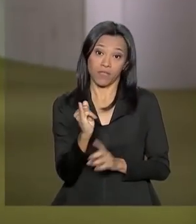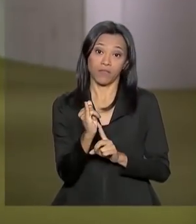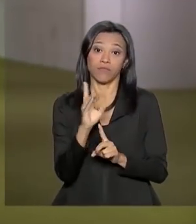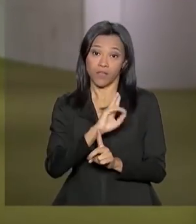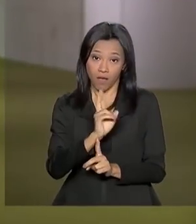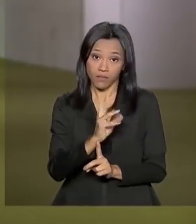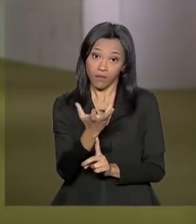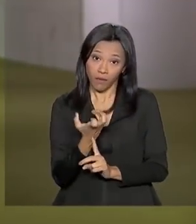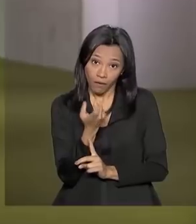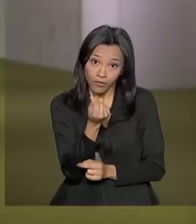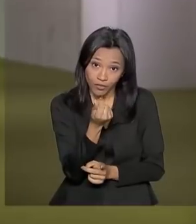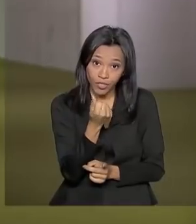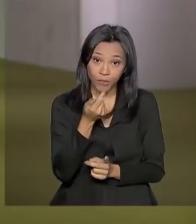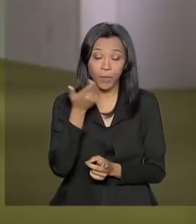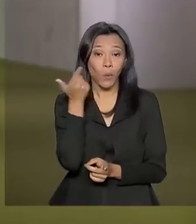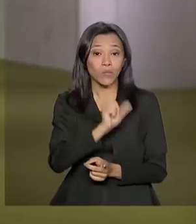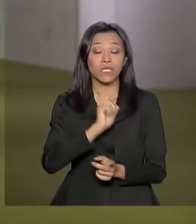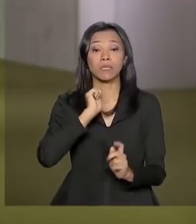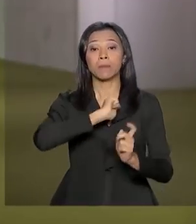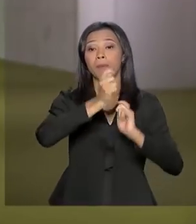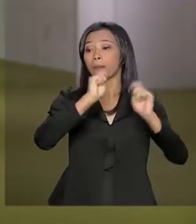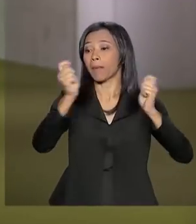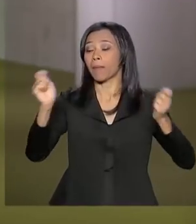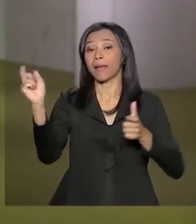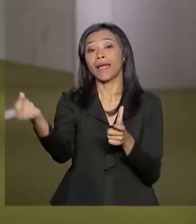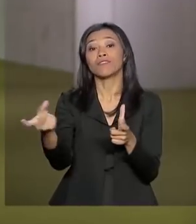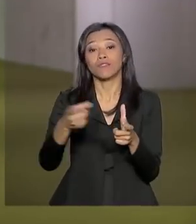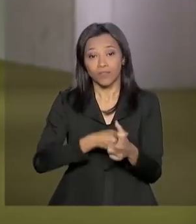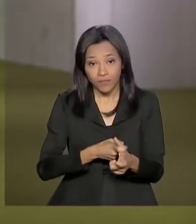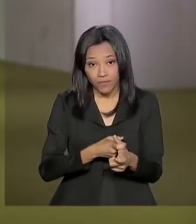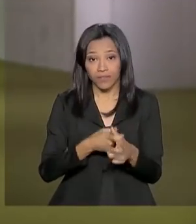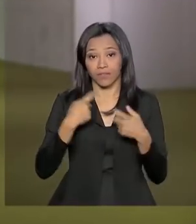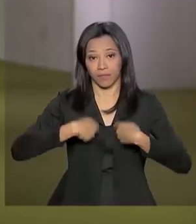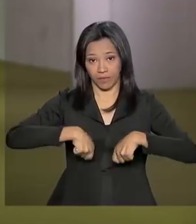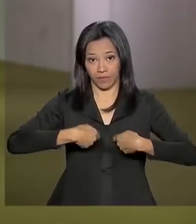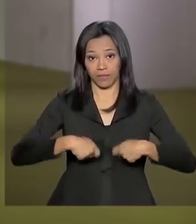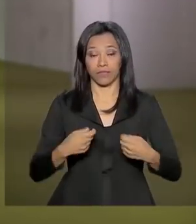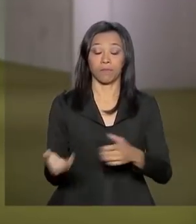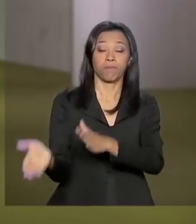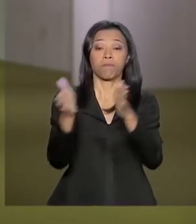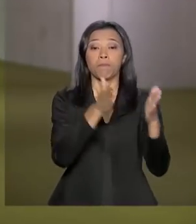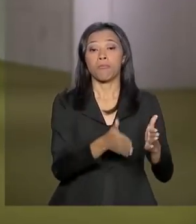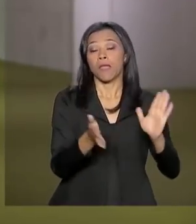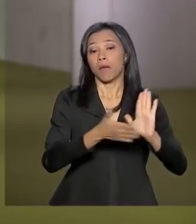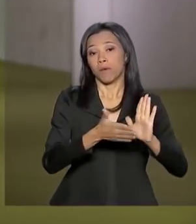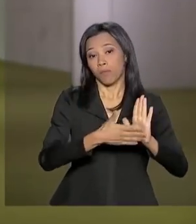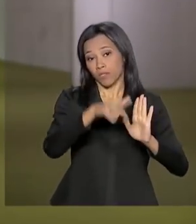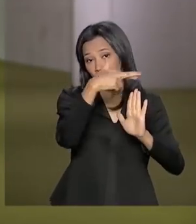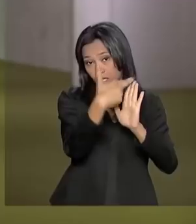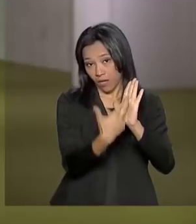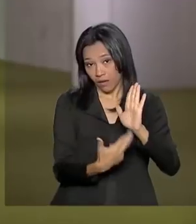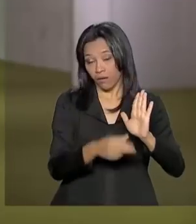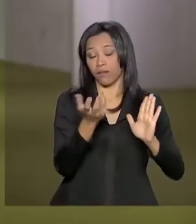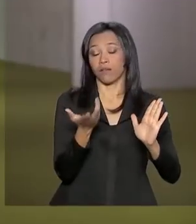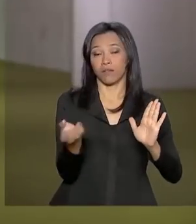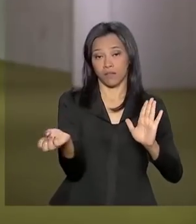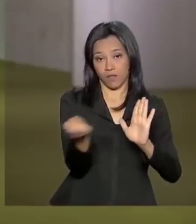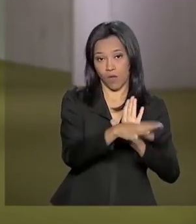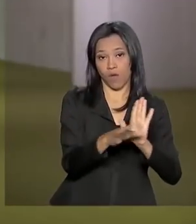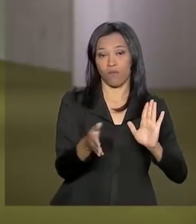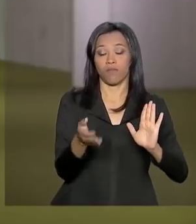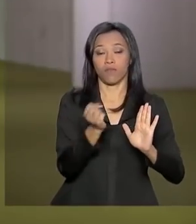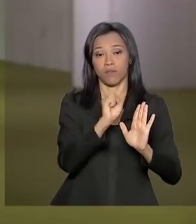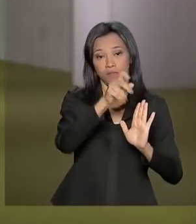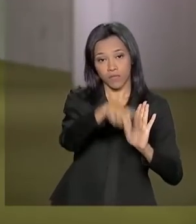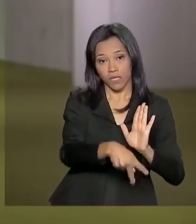pagar as dívidas com despesas obrigatórias. Sobre a reforma da Previdência, aquele relatório que a gente estava